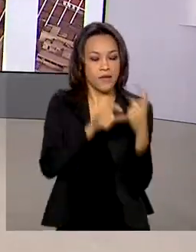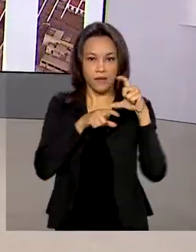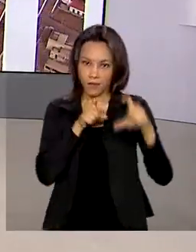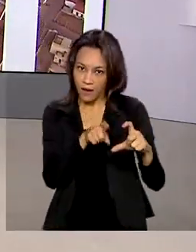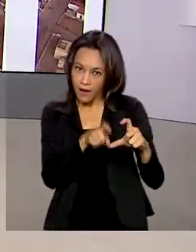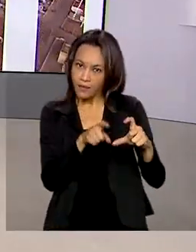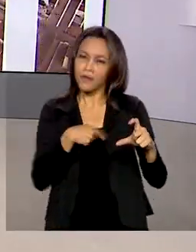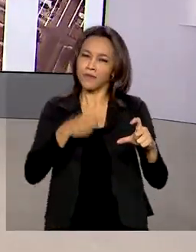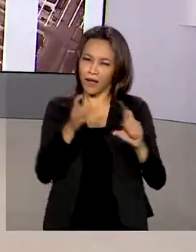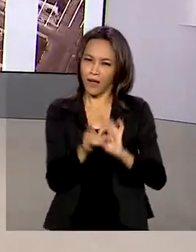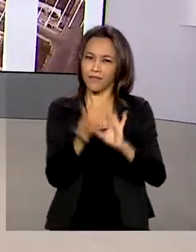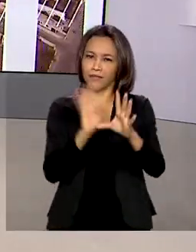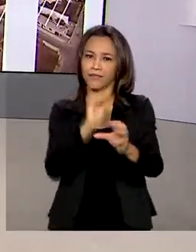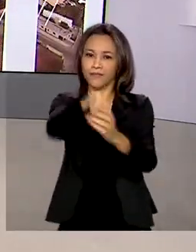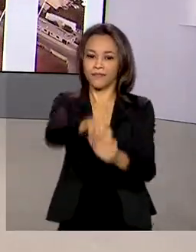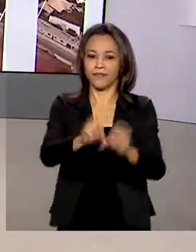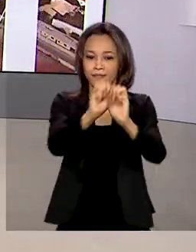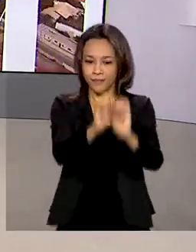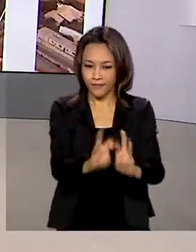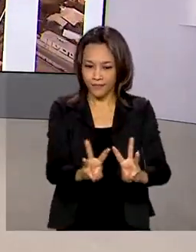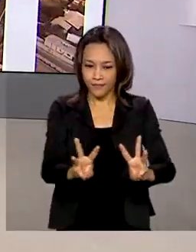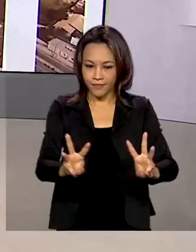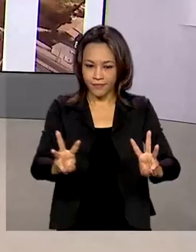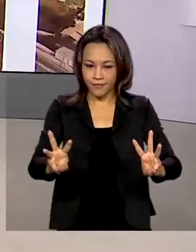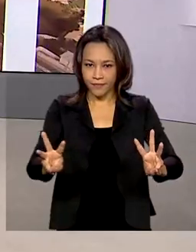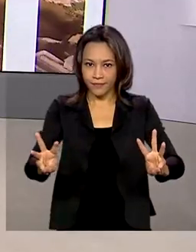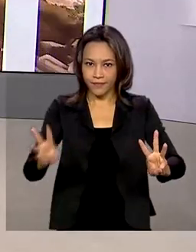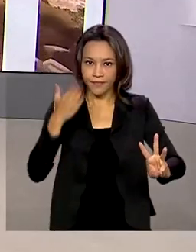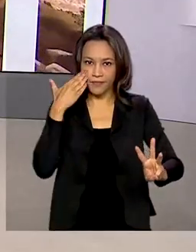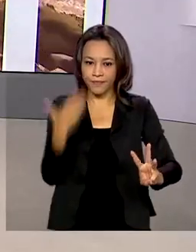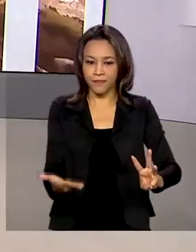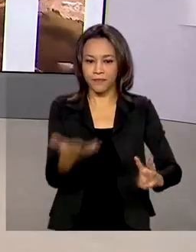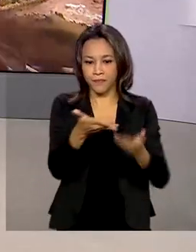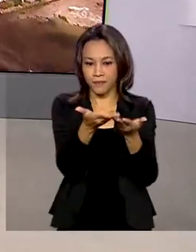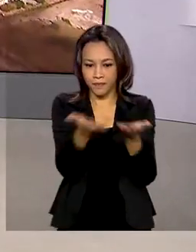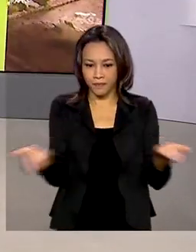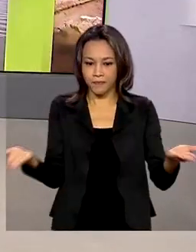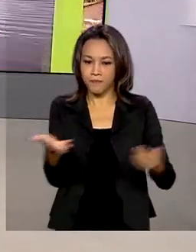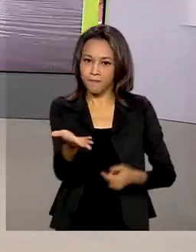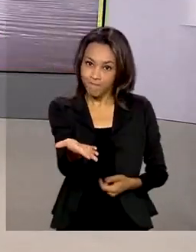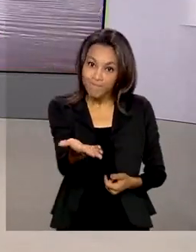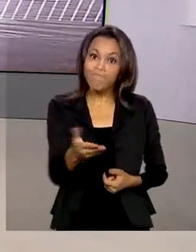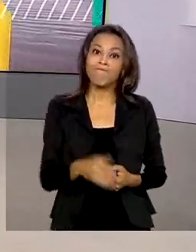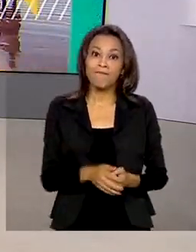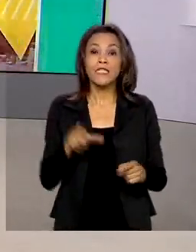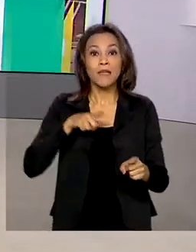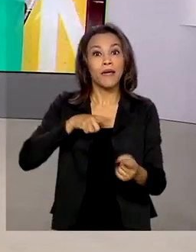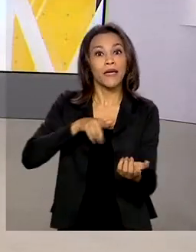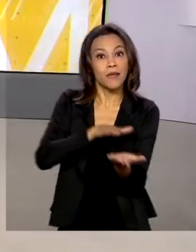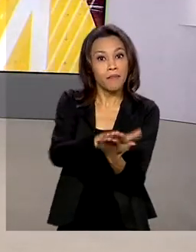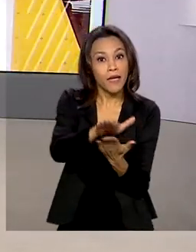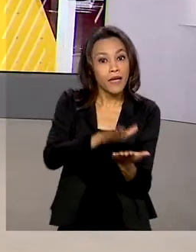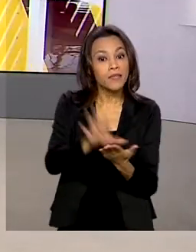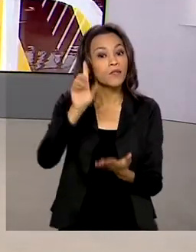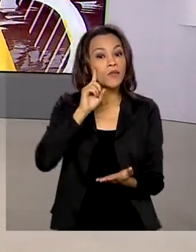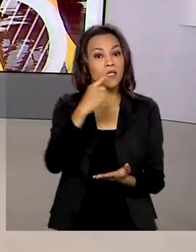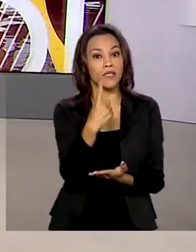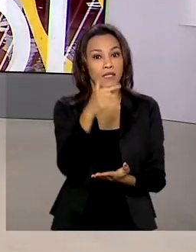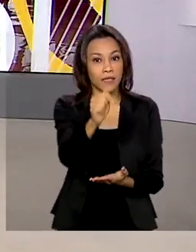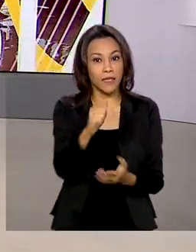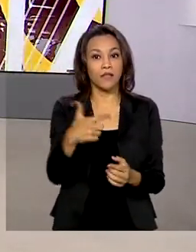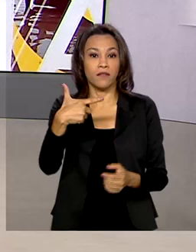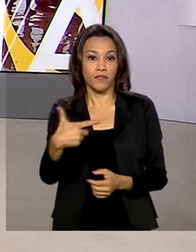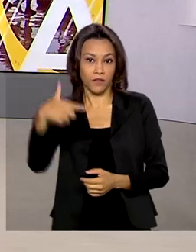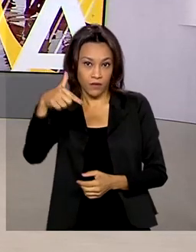estará disponível na página do participante em enem.inep.gov.br. A versão impressa será nos dias 17 e